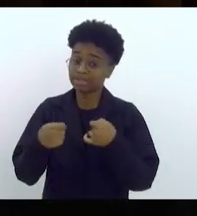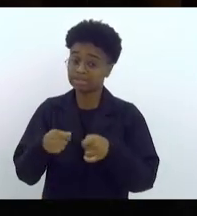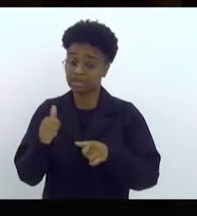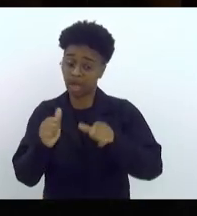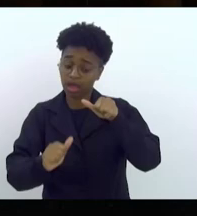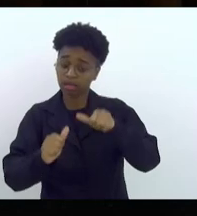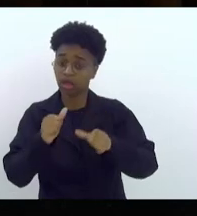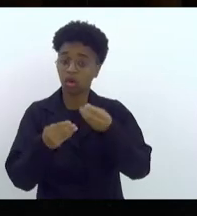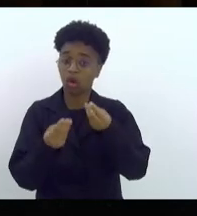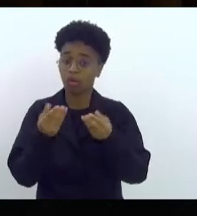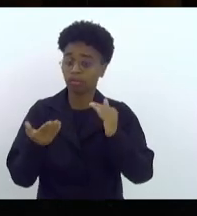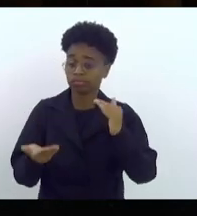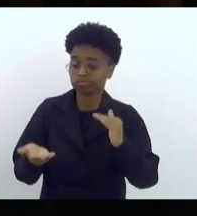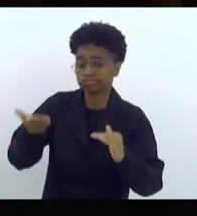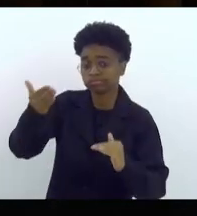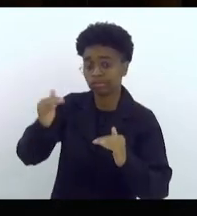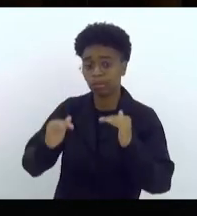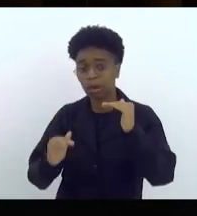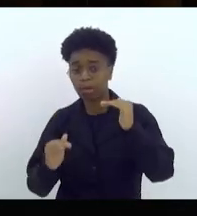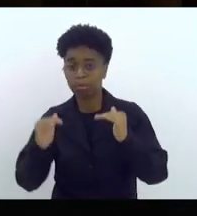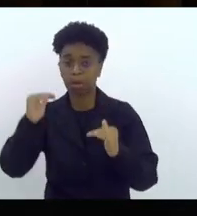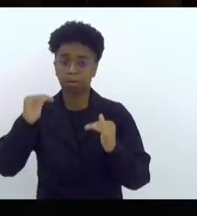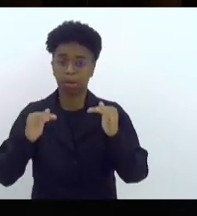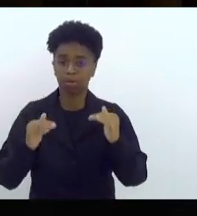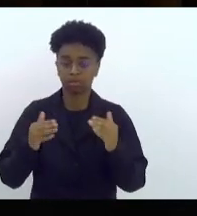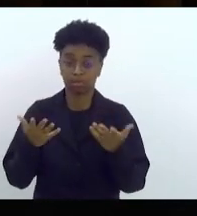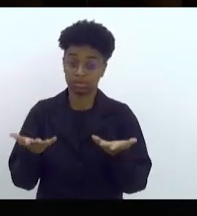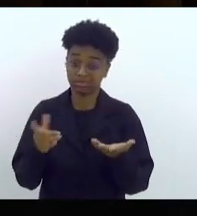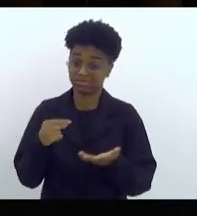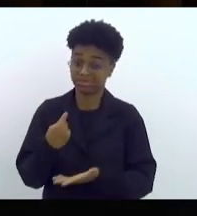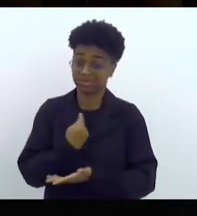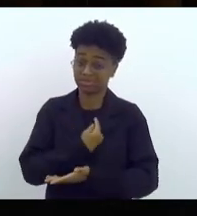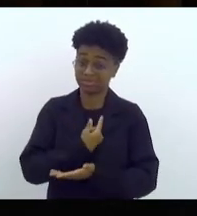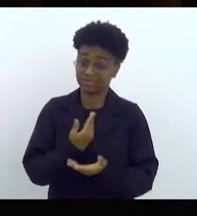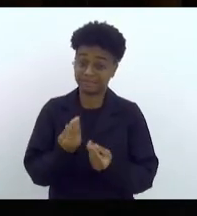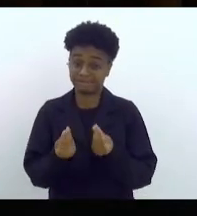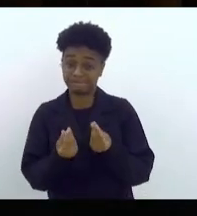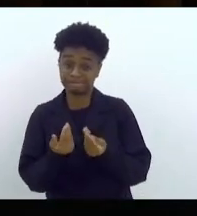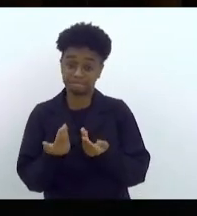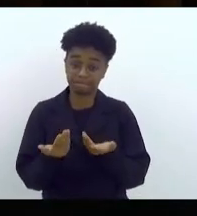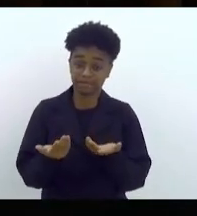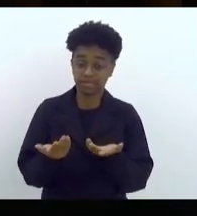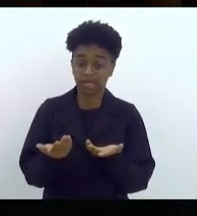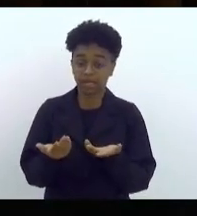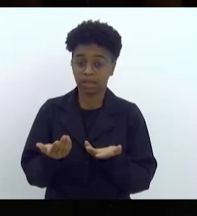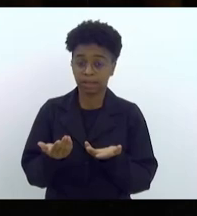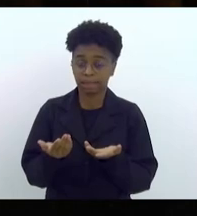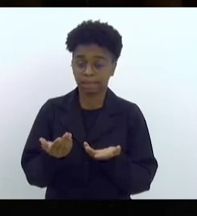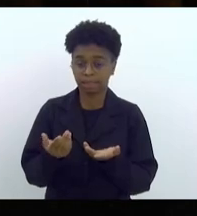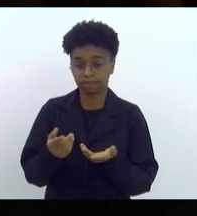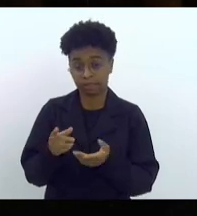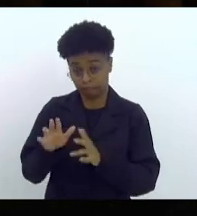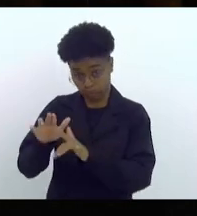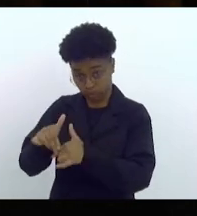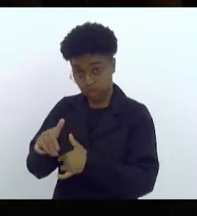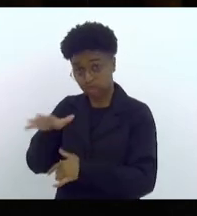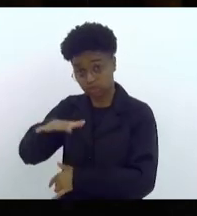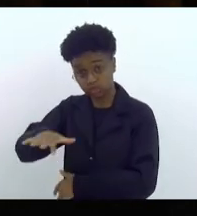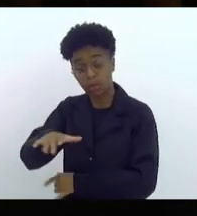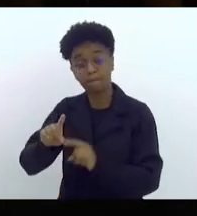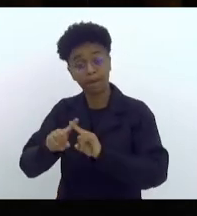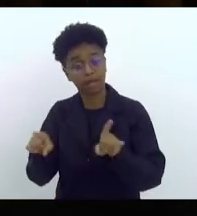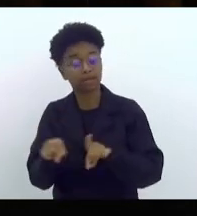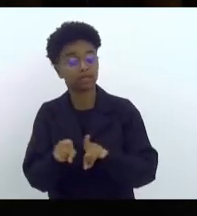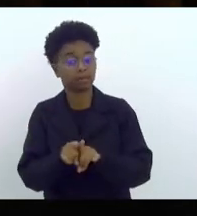estas compensações. Então, nós estamos caminhando, não só por isso, mas também por